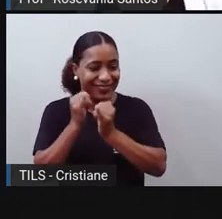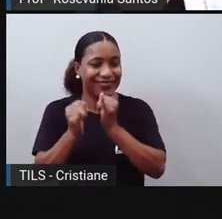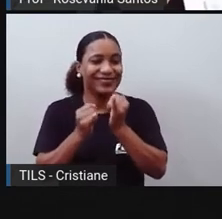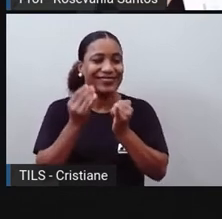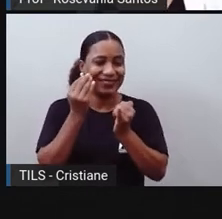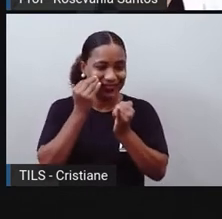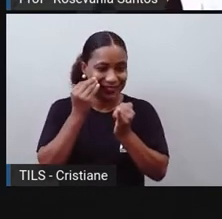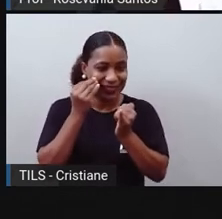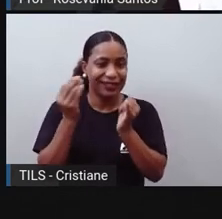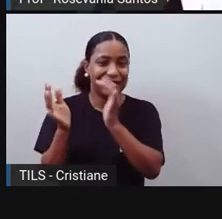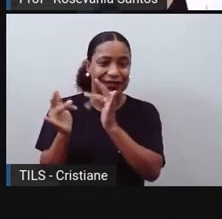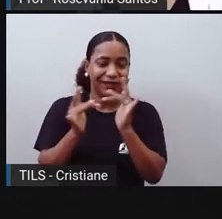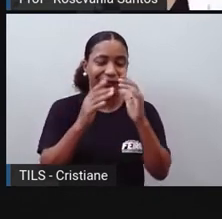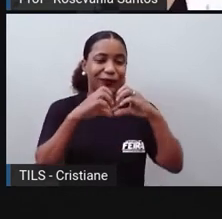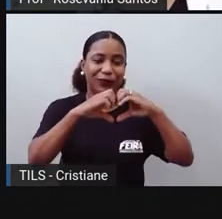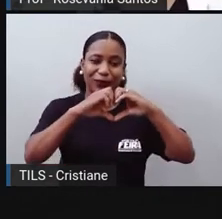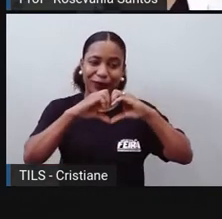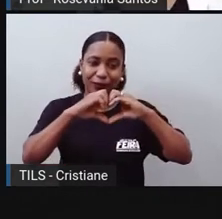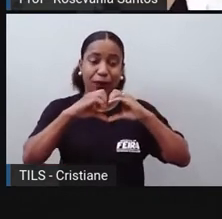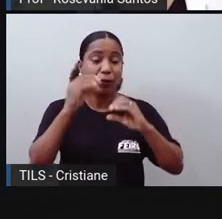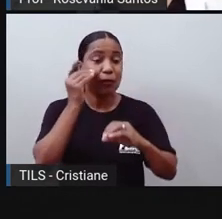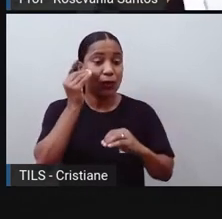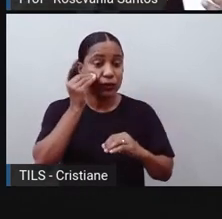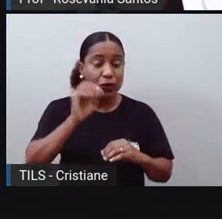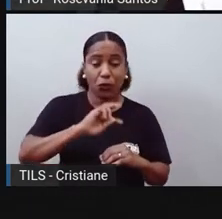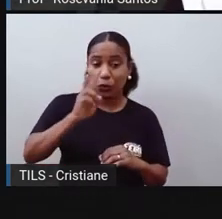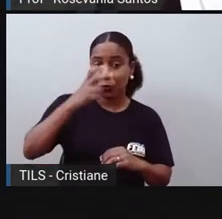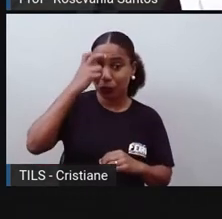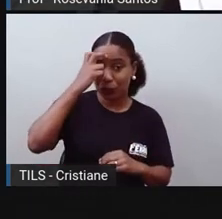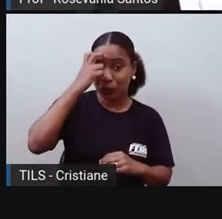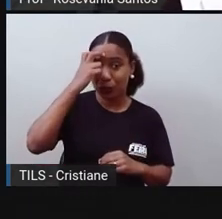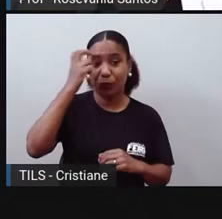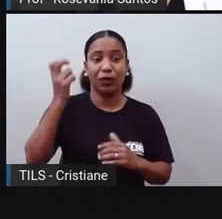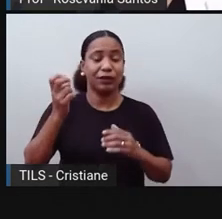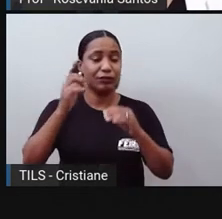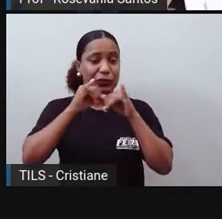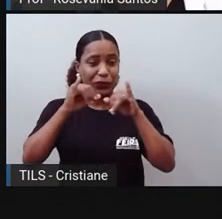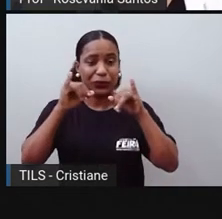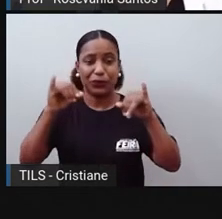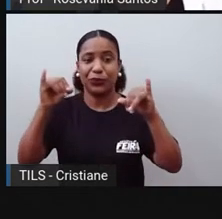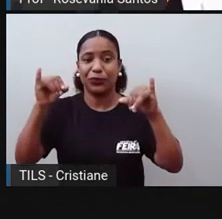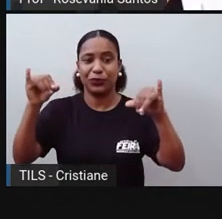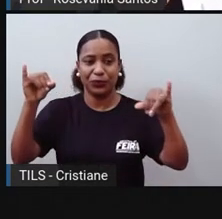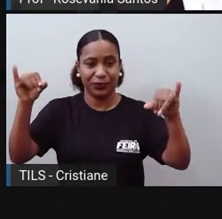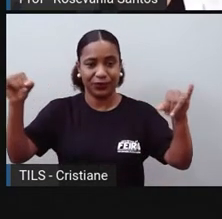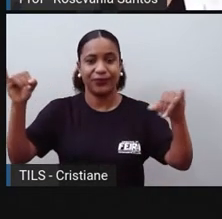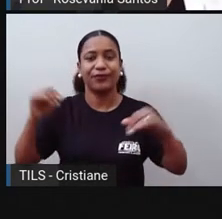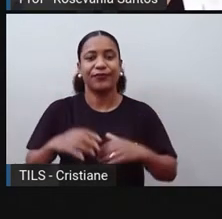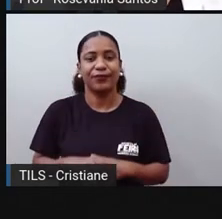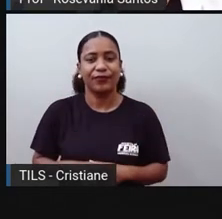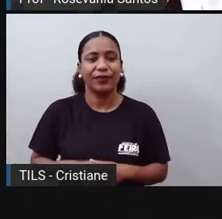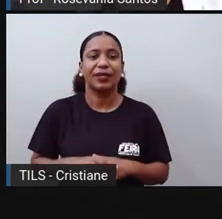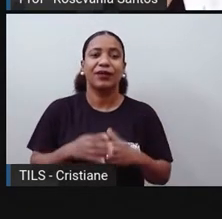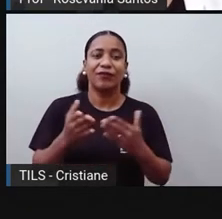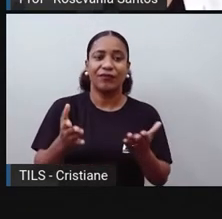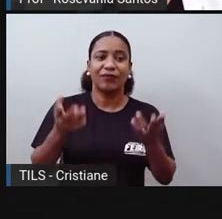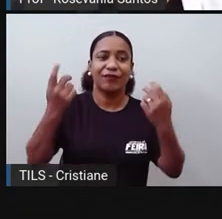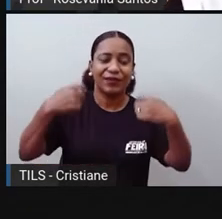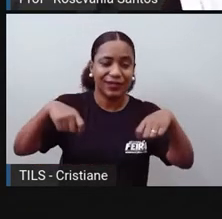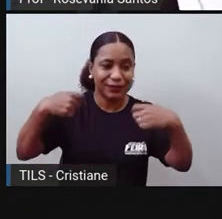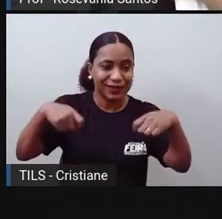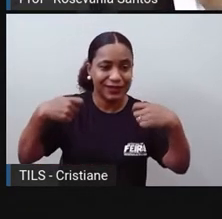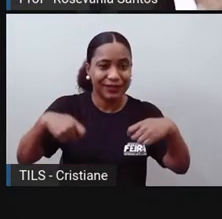então tudo isso faz parte dessa indústria cultural e que tem o tempo todo, e que vem o tempo todo dizendo para a gente, olha, você tem que se vestir assim,